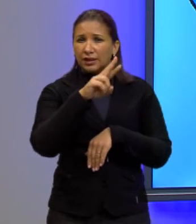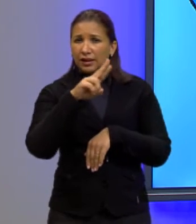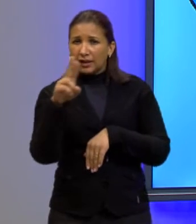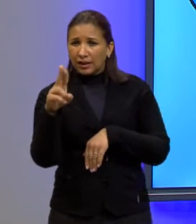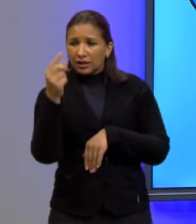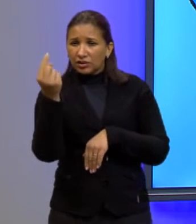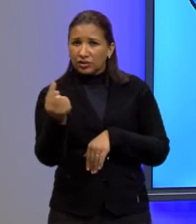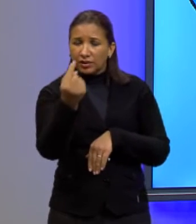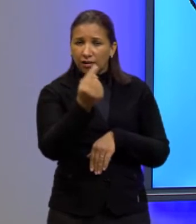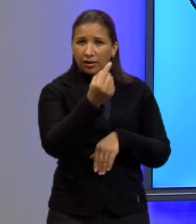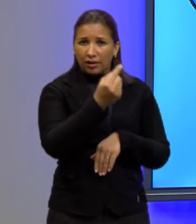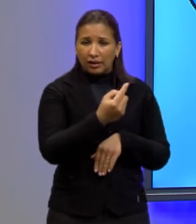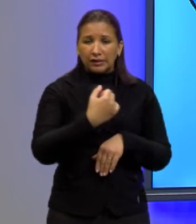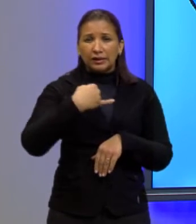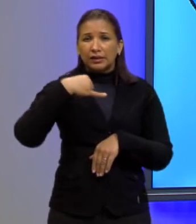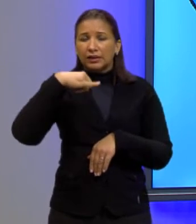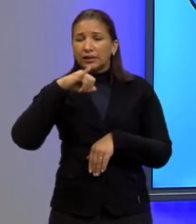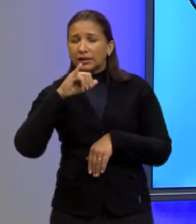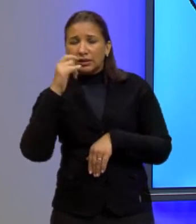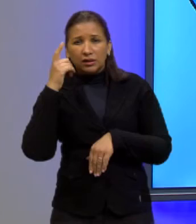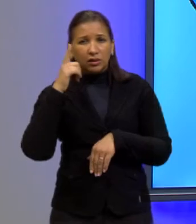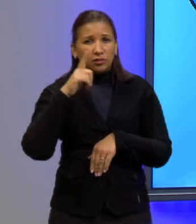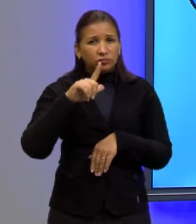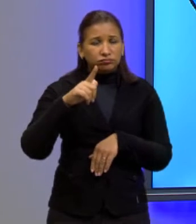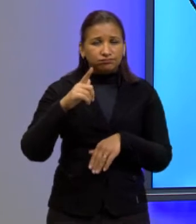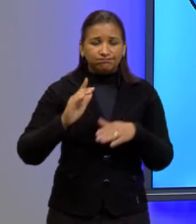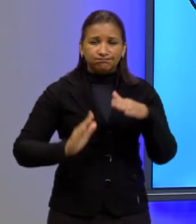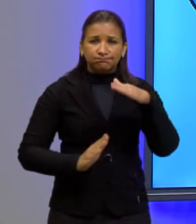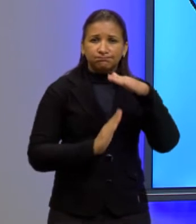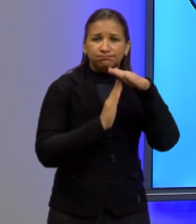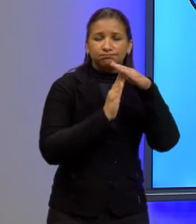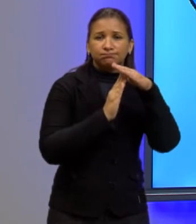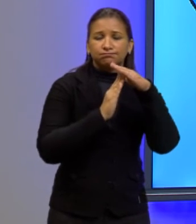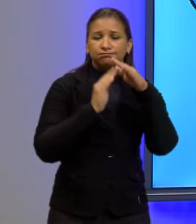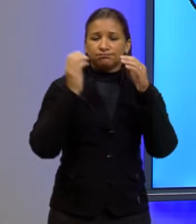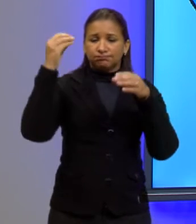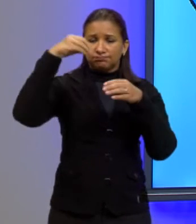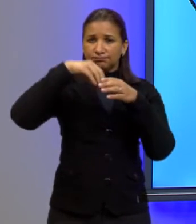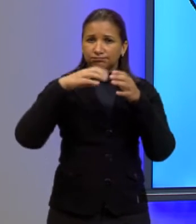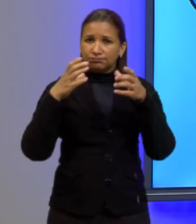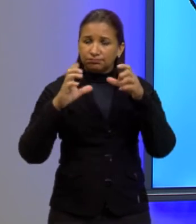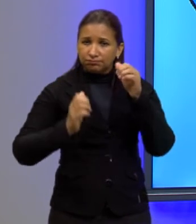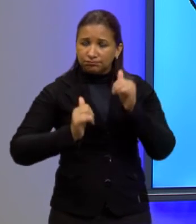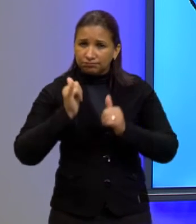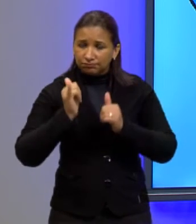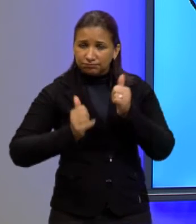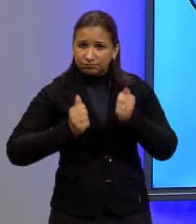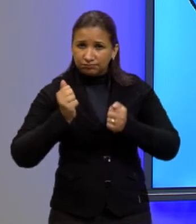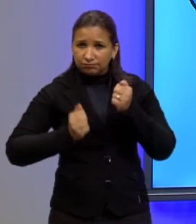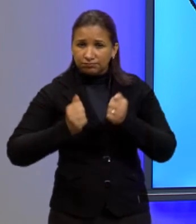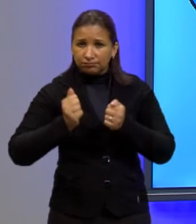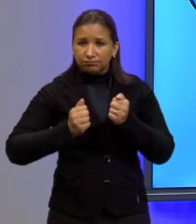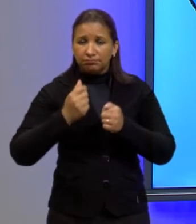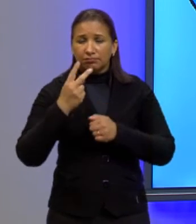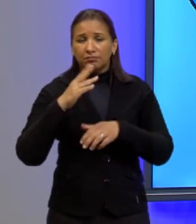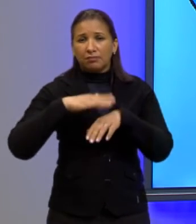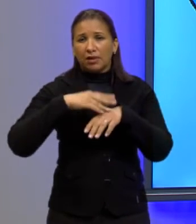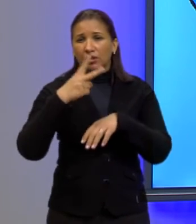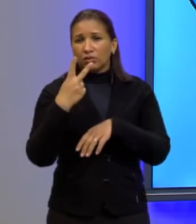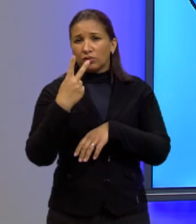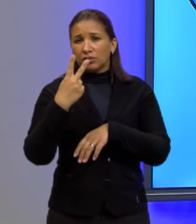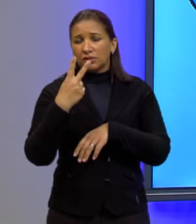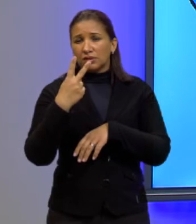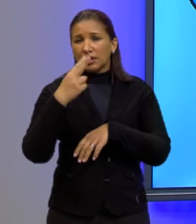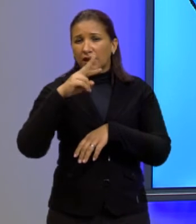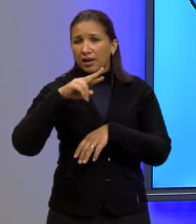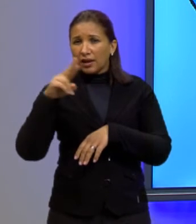se não atingir a capacidade máxima da van cada passageiro pagará mais 2 reais por lugar